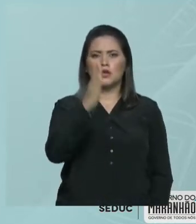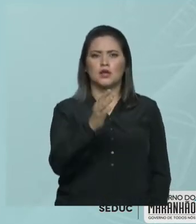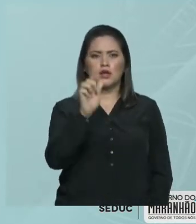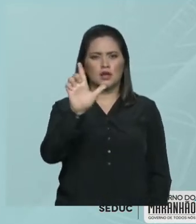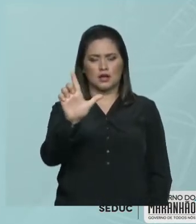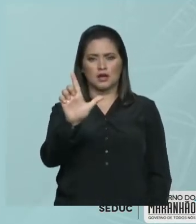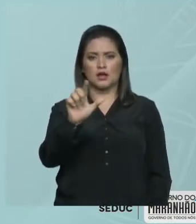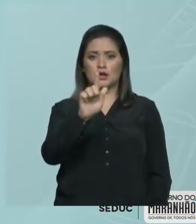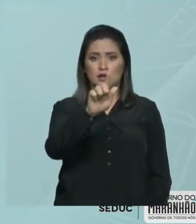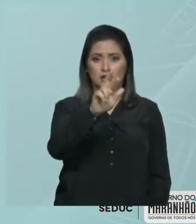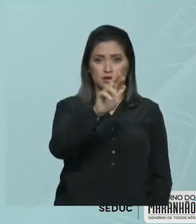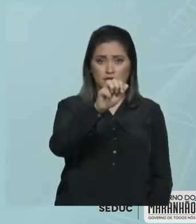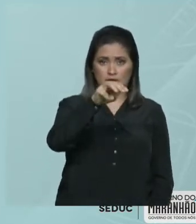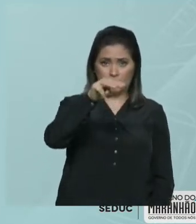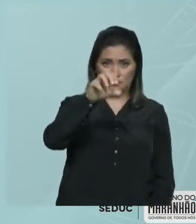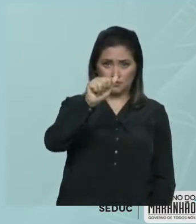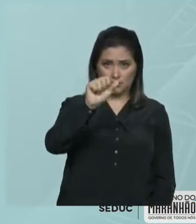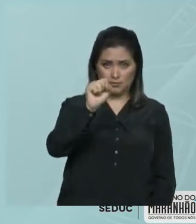Beleza?